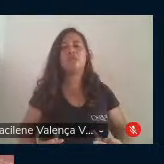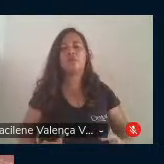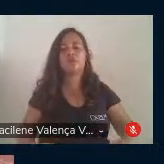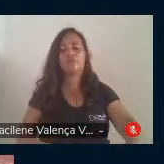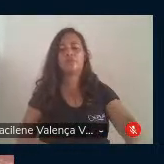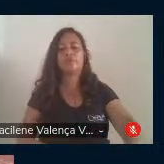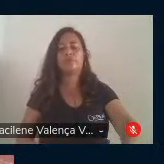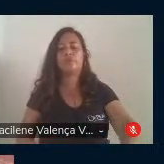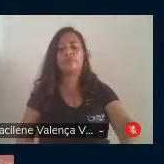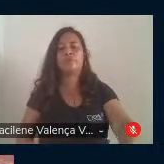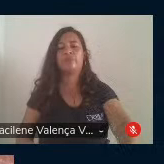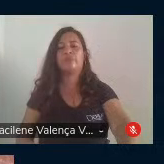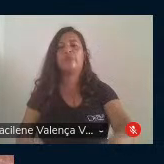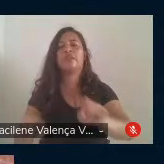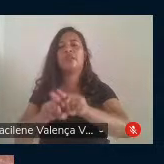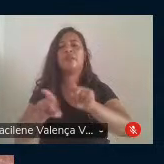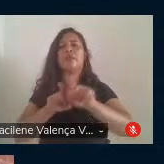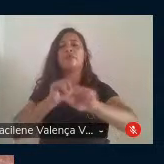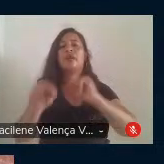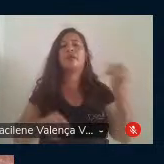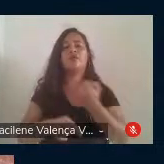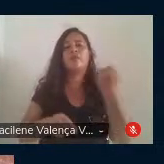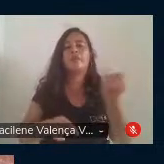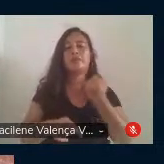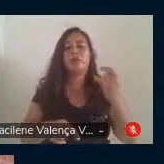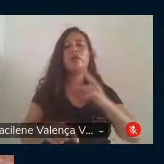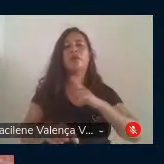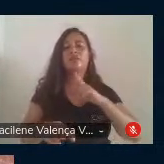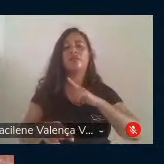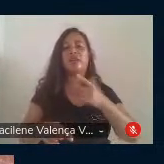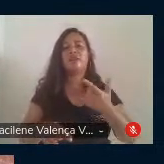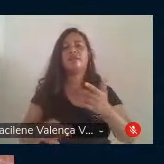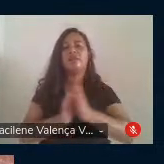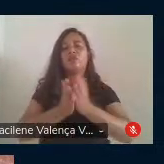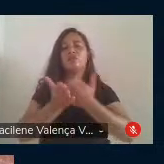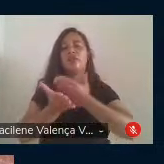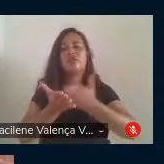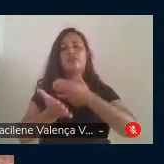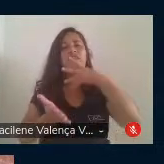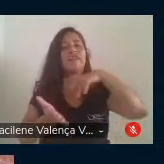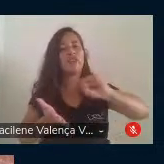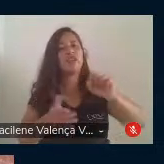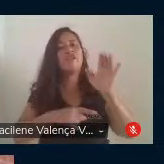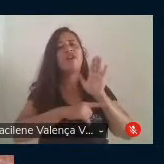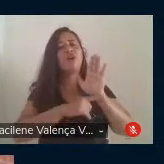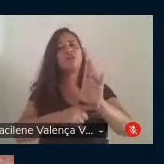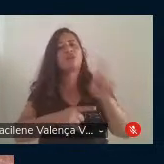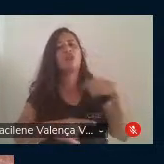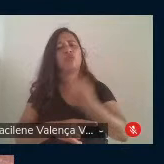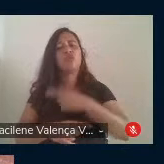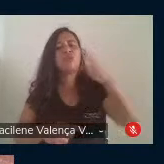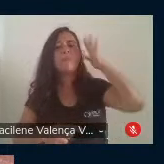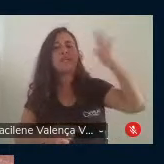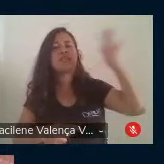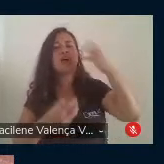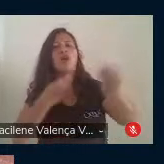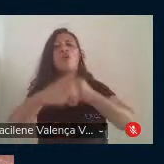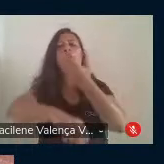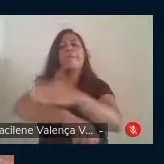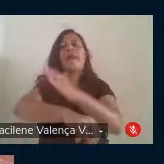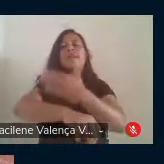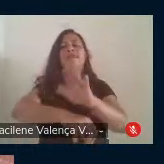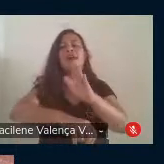Categoria também fundamental encontrada em muitas das obras de Freire e que vai ajudar a gente a pensar um pouco essa prática educativa